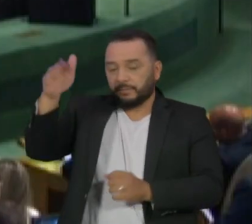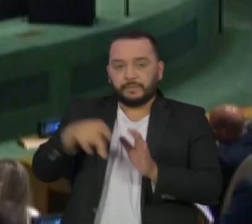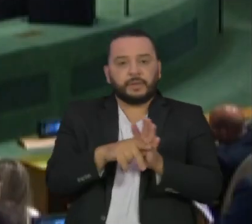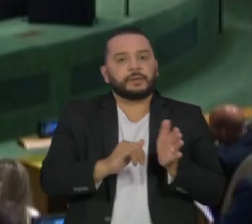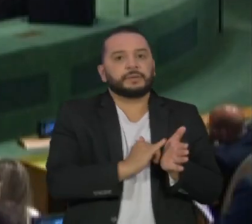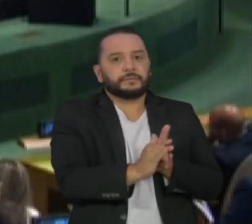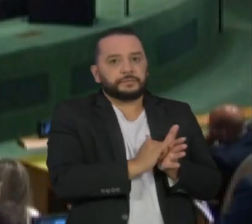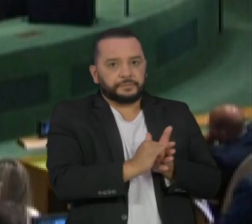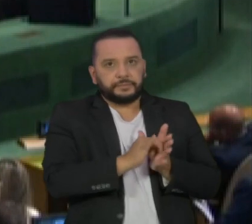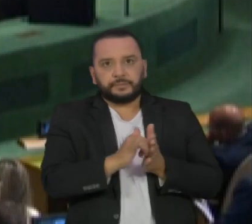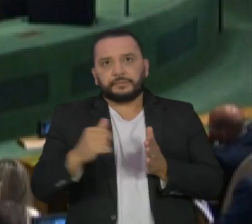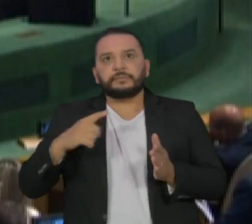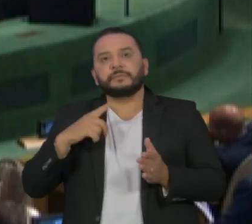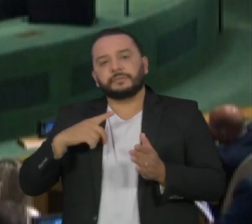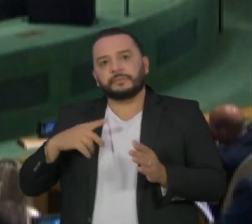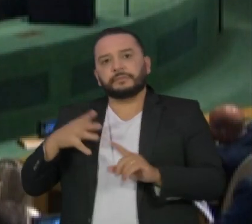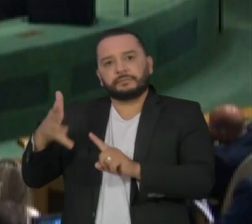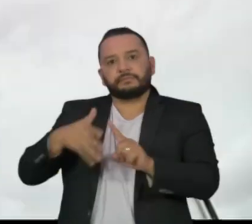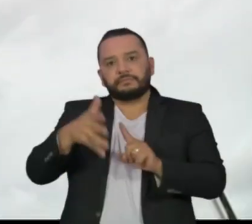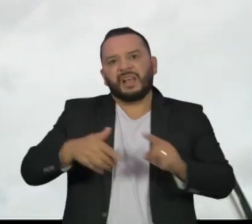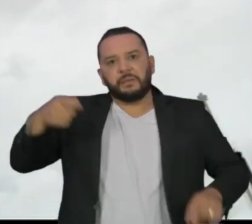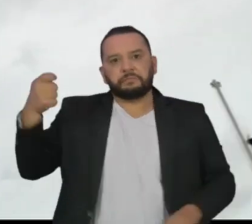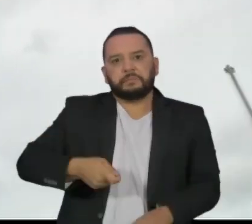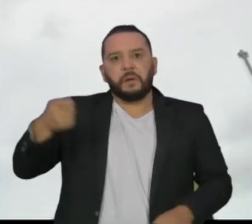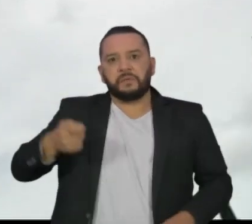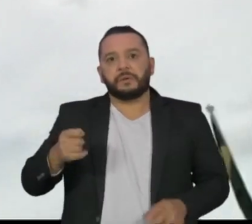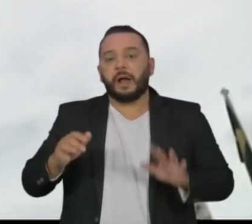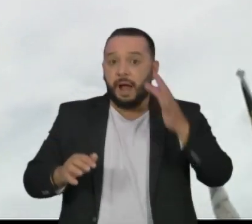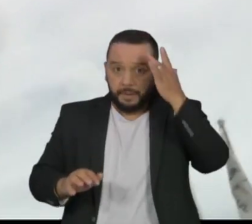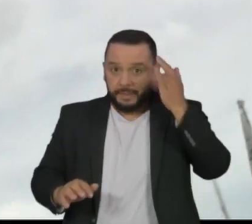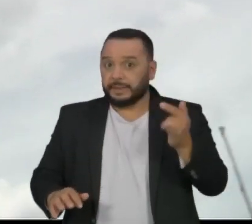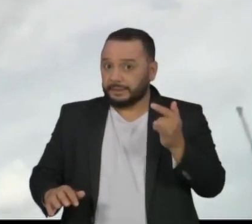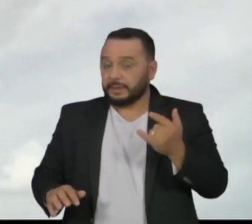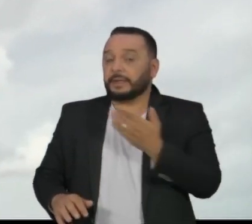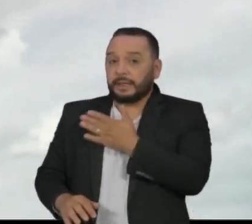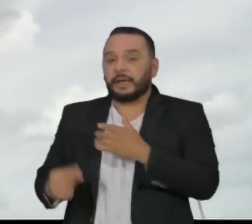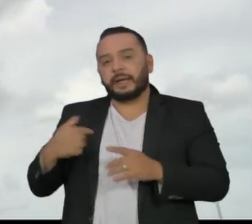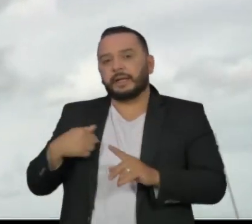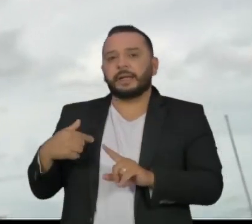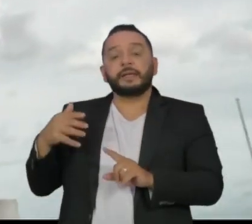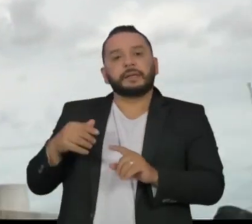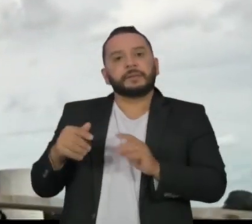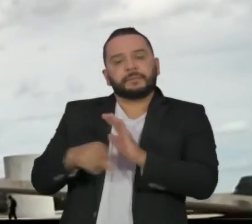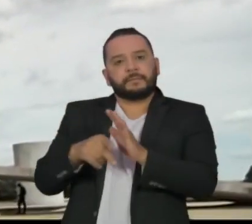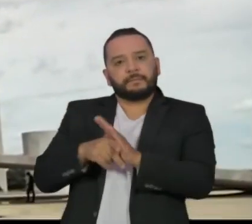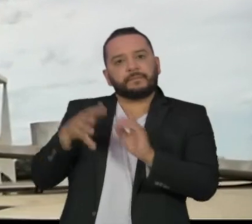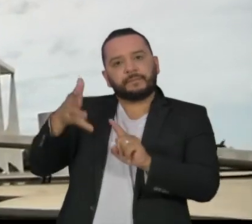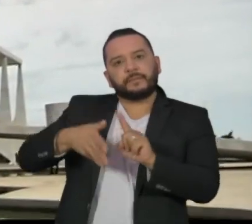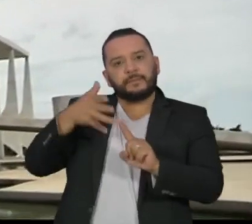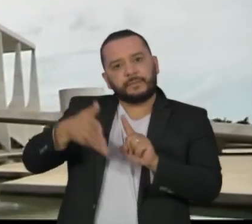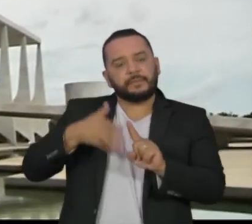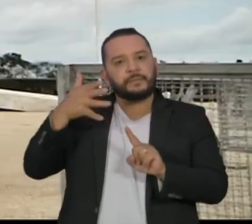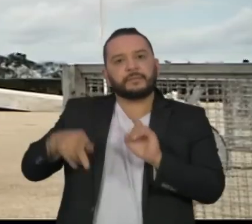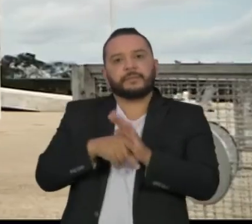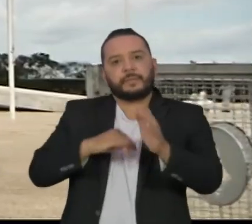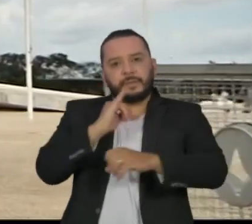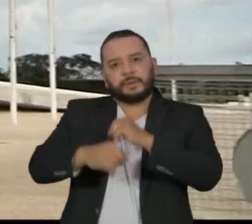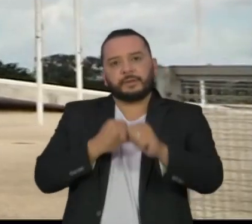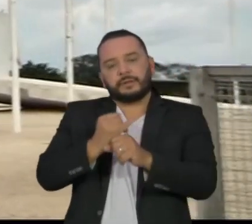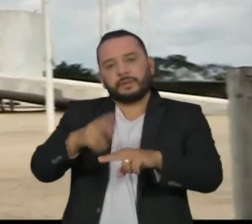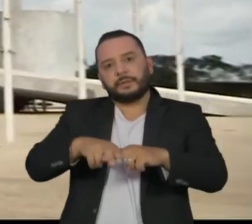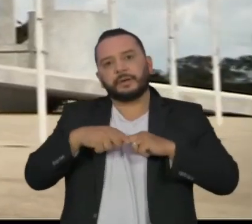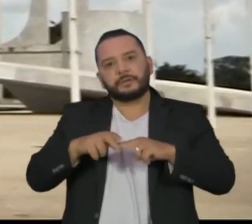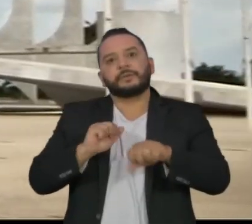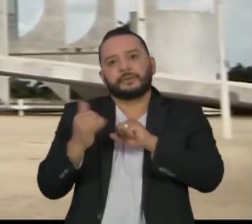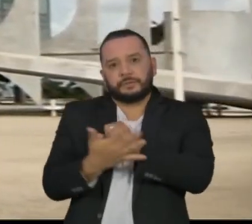e fez um discurso considerado agressivo, amanhã a participação será virtual por causa da pandemia. Depois